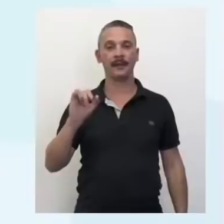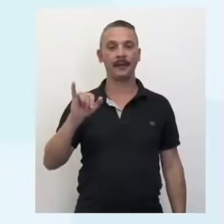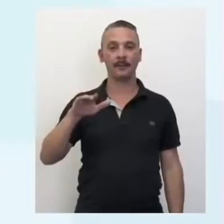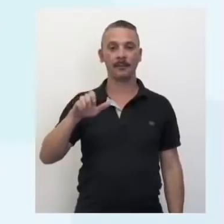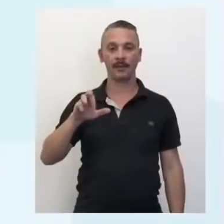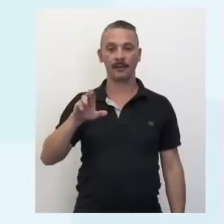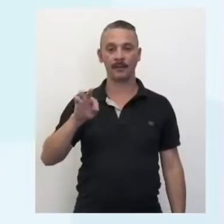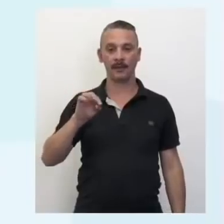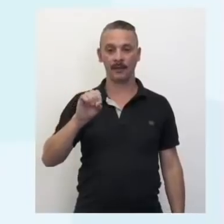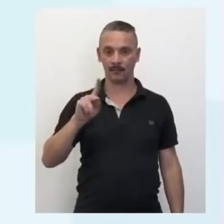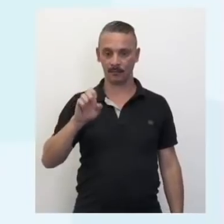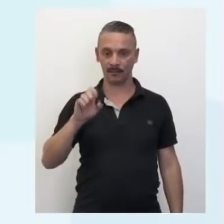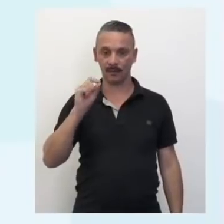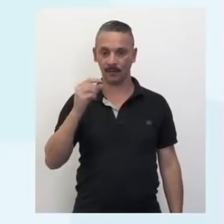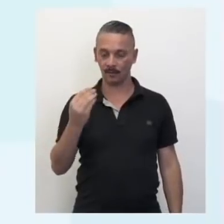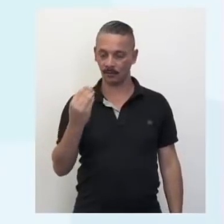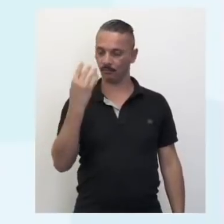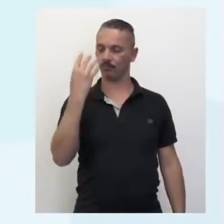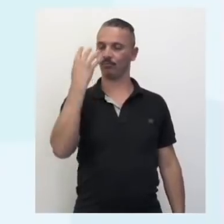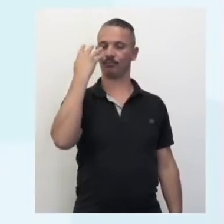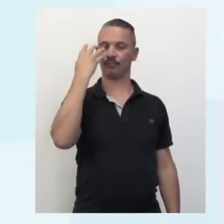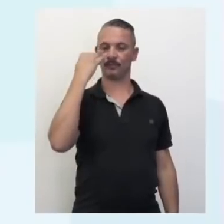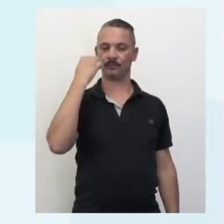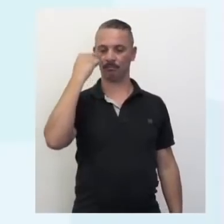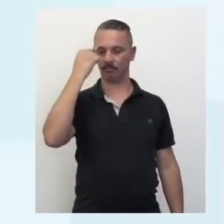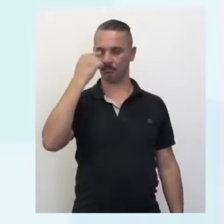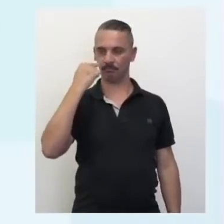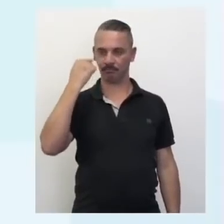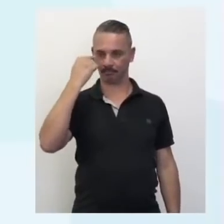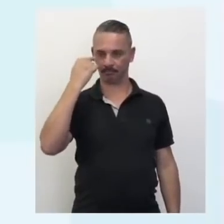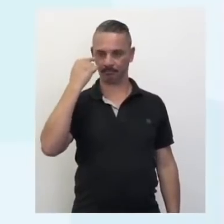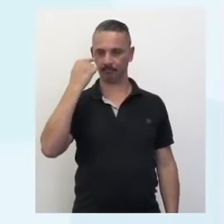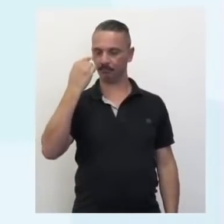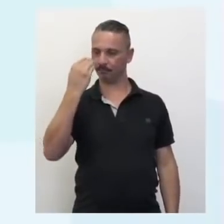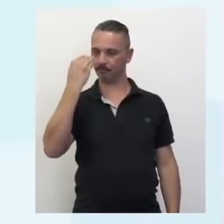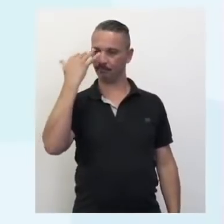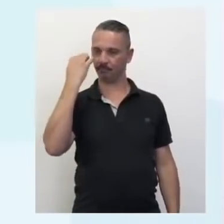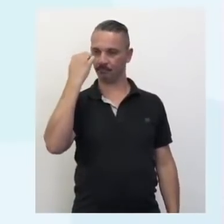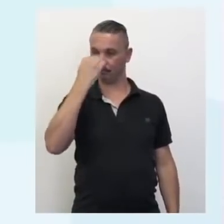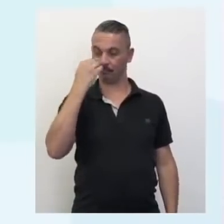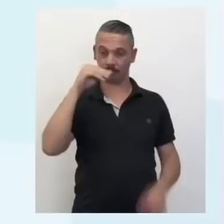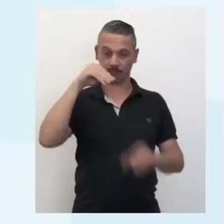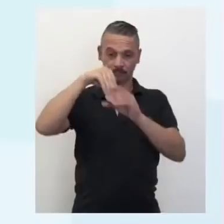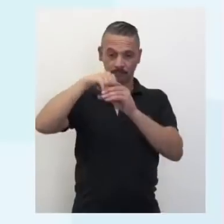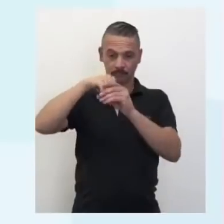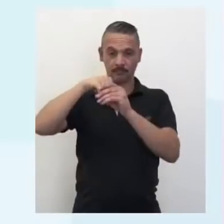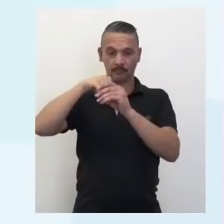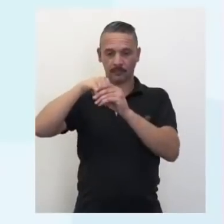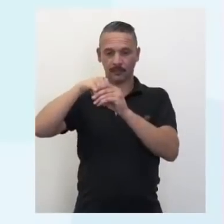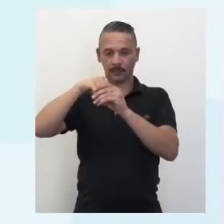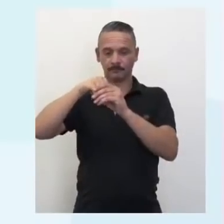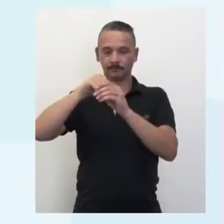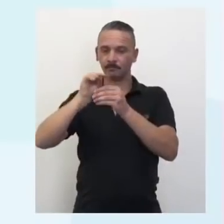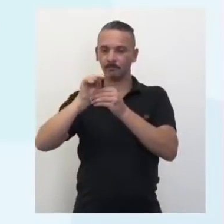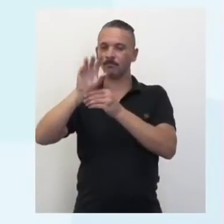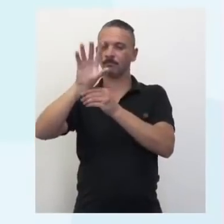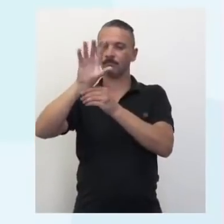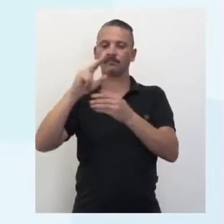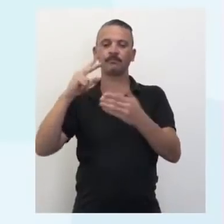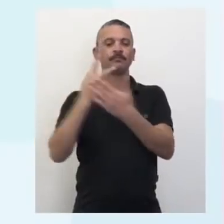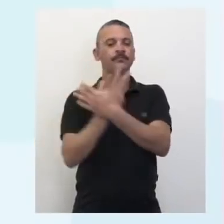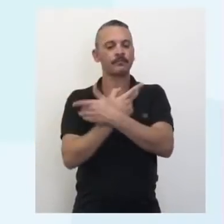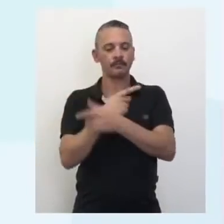luz entra pelo olho, atravessa ali a córnea e o cristalino, entra pela pupila e para ganhar lá a retina,